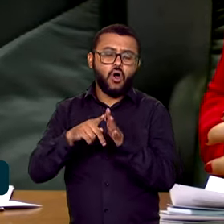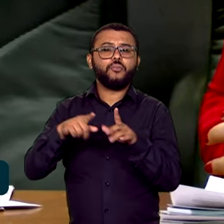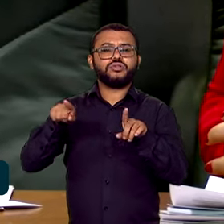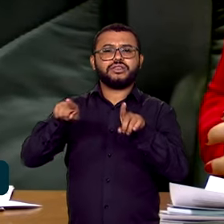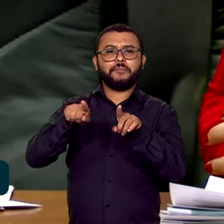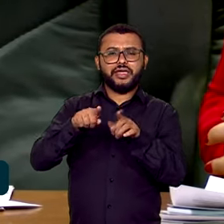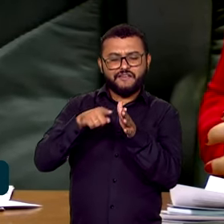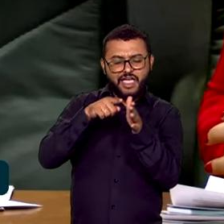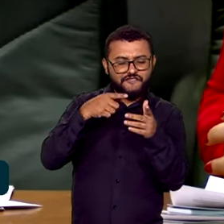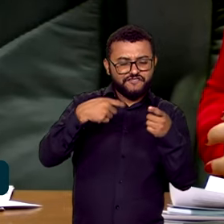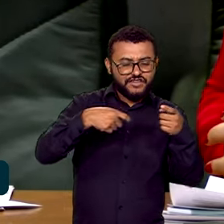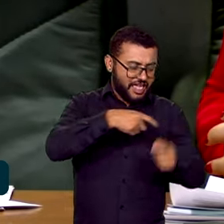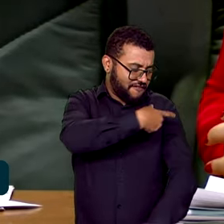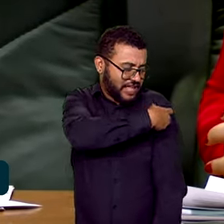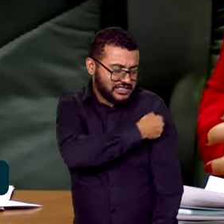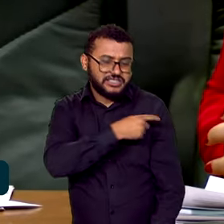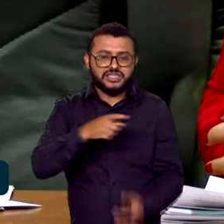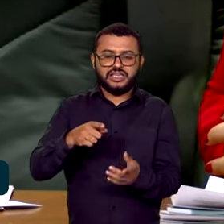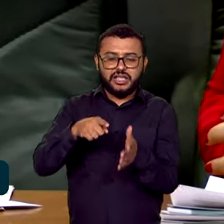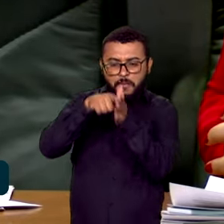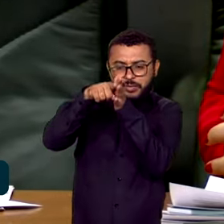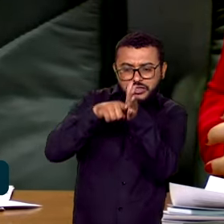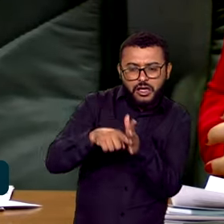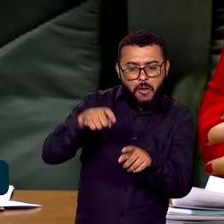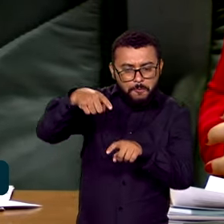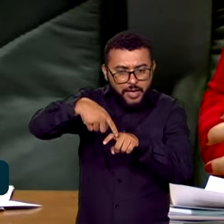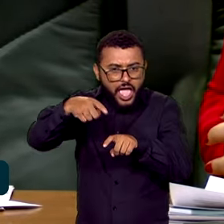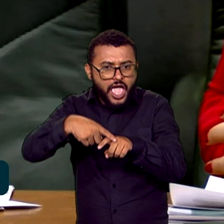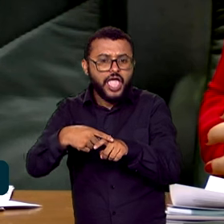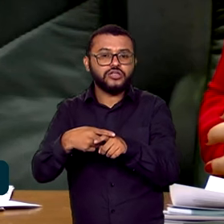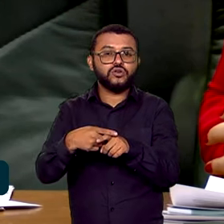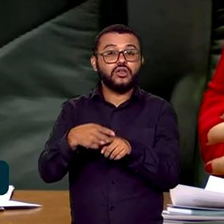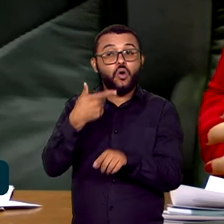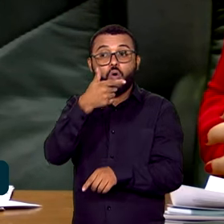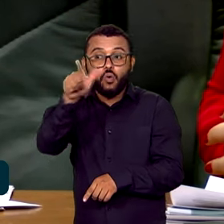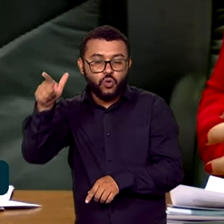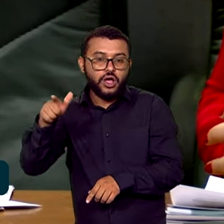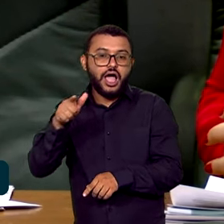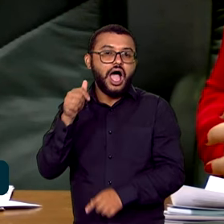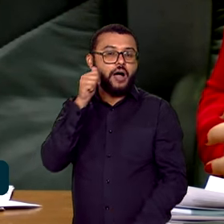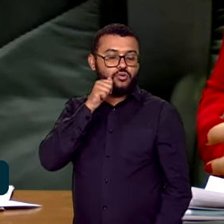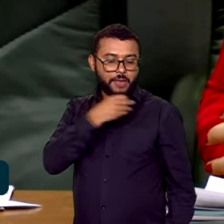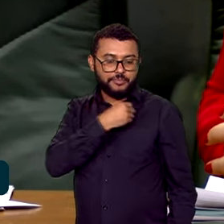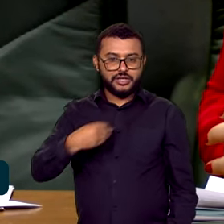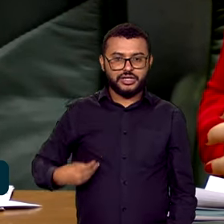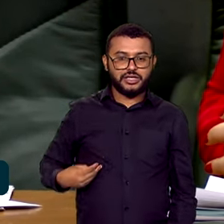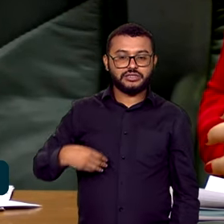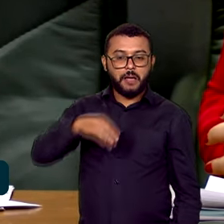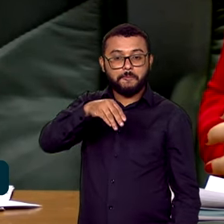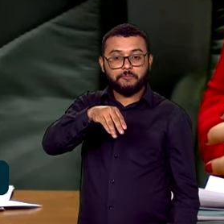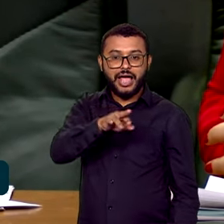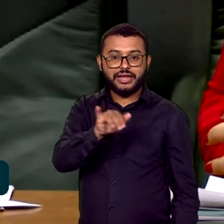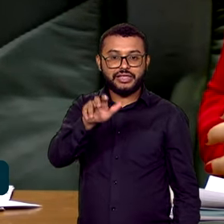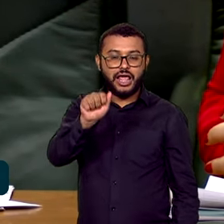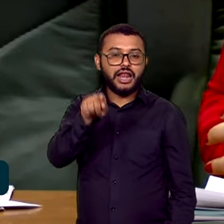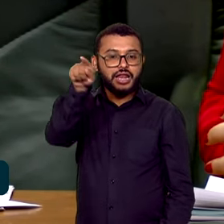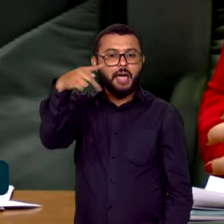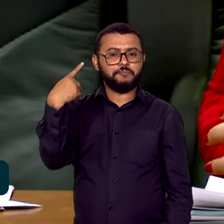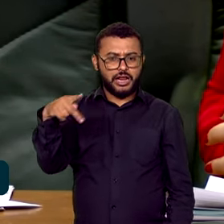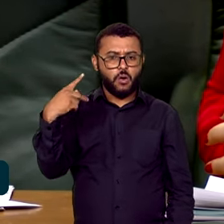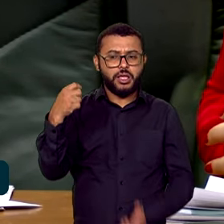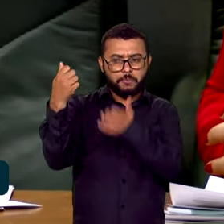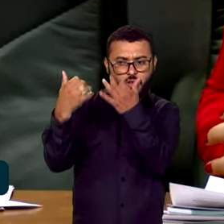diagnósticos, a novas terapias. Como disse a ministra Maria Tereza, do Paraguai, é